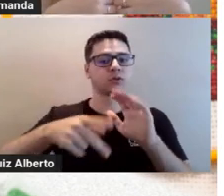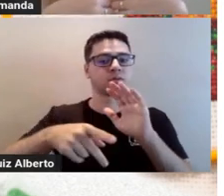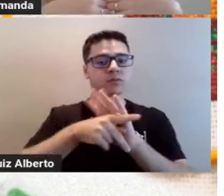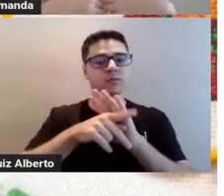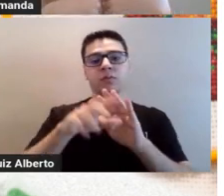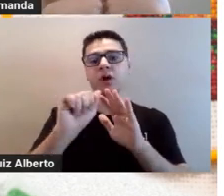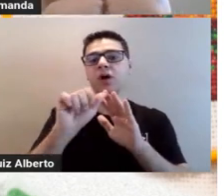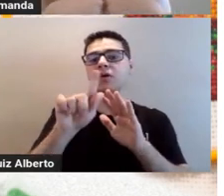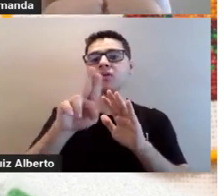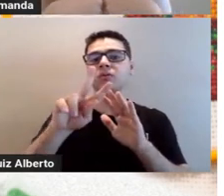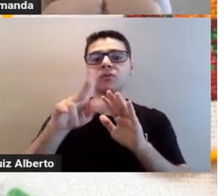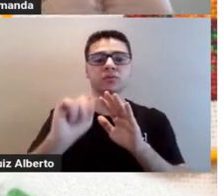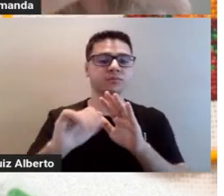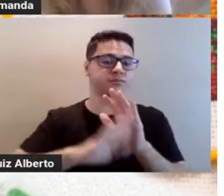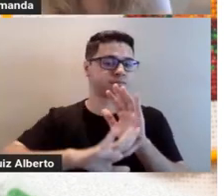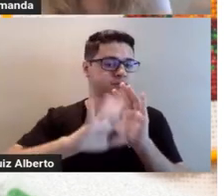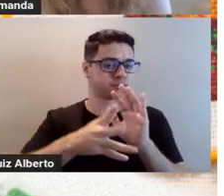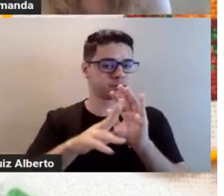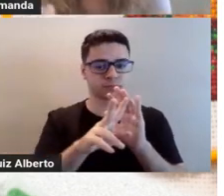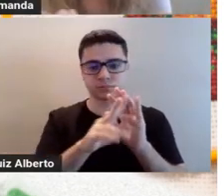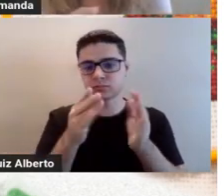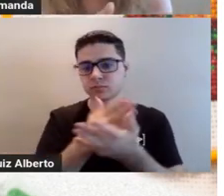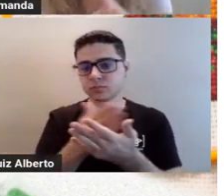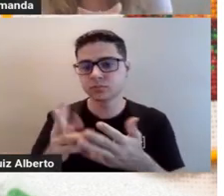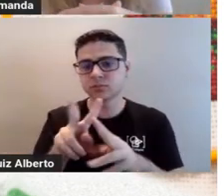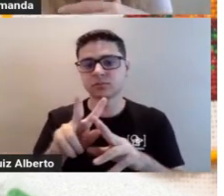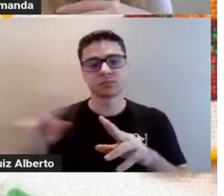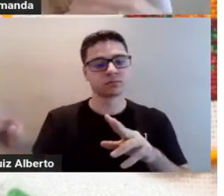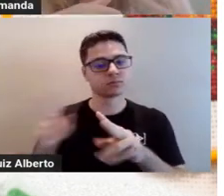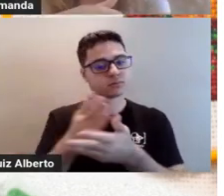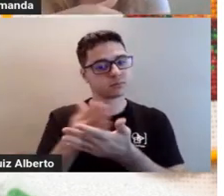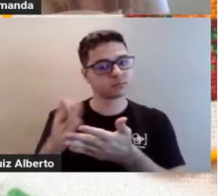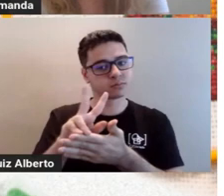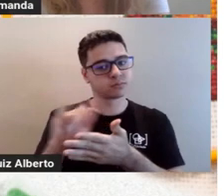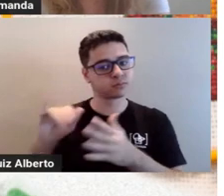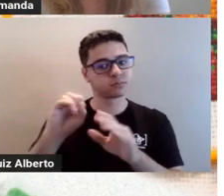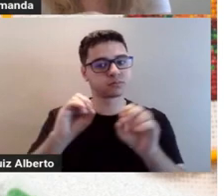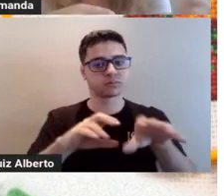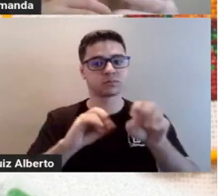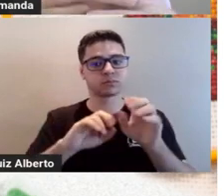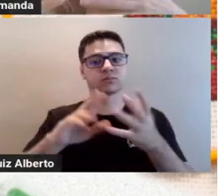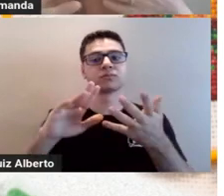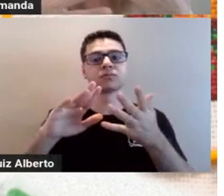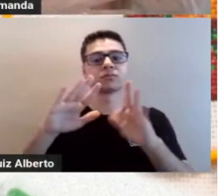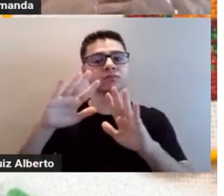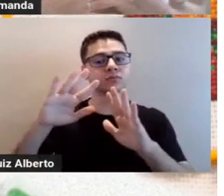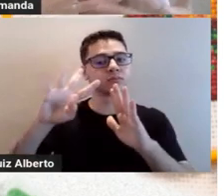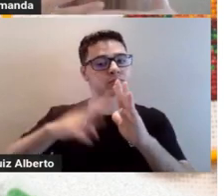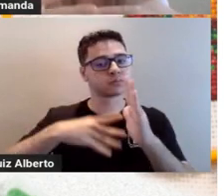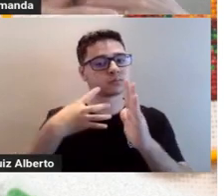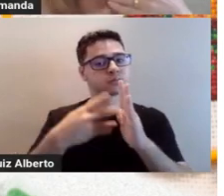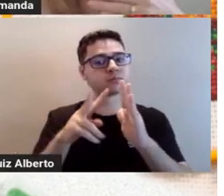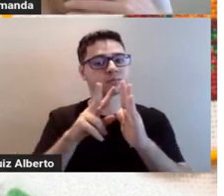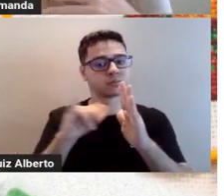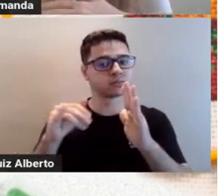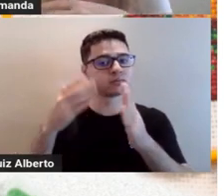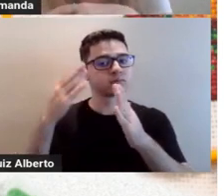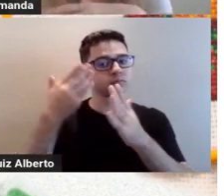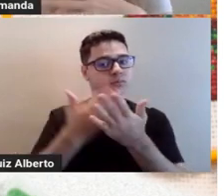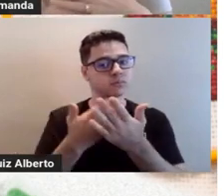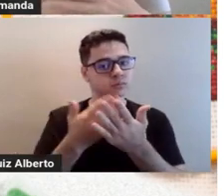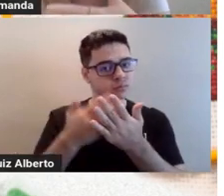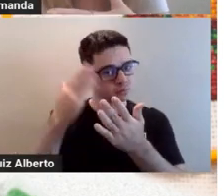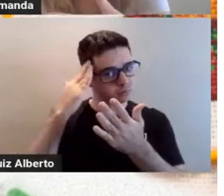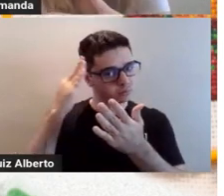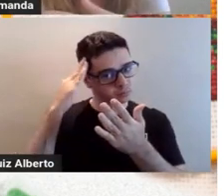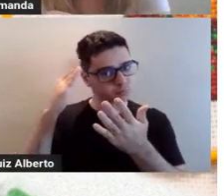assim como quando a gente vai começar uma aula de pintura, a gente vai estudar a teoria cromática para entender as harmonias e